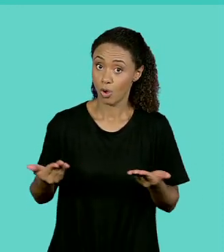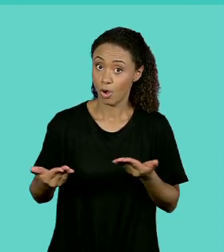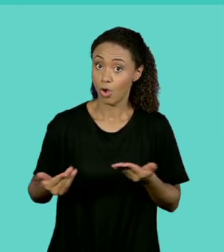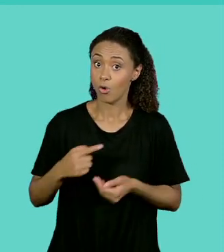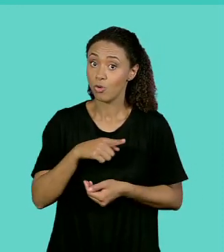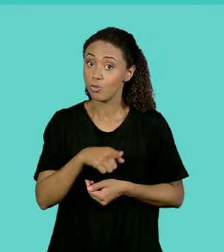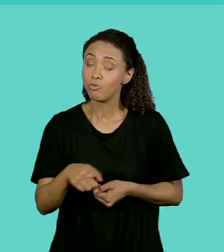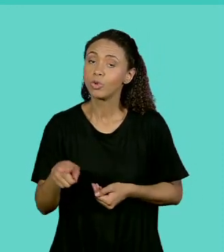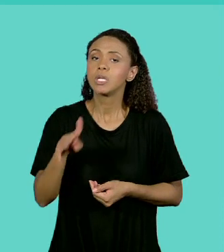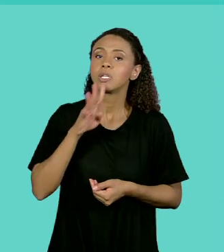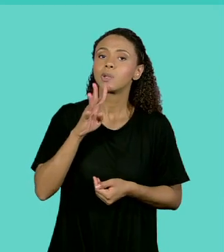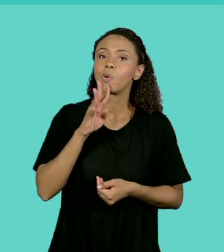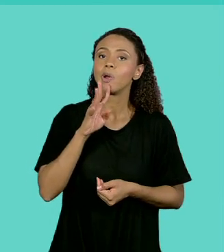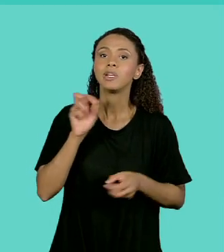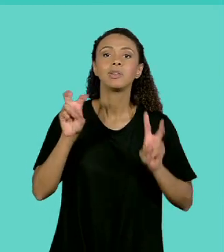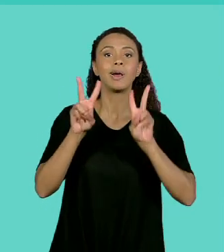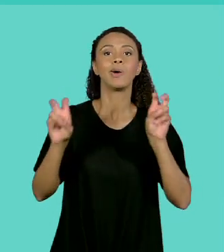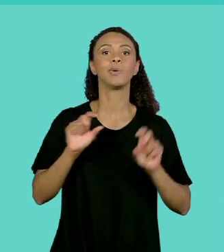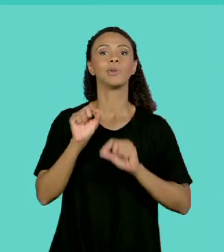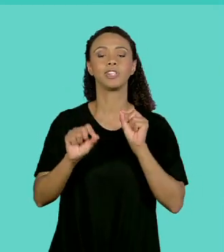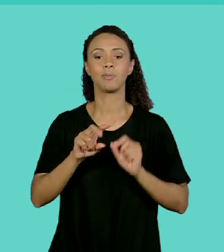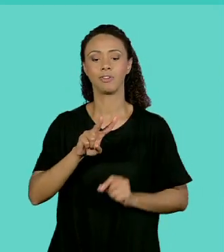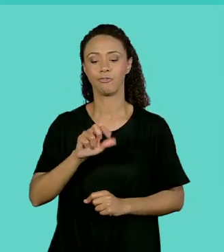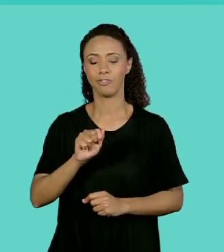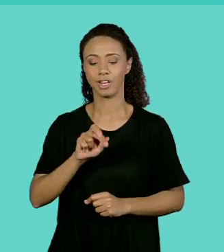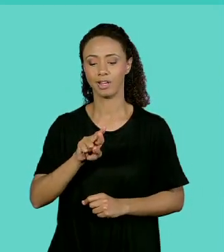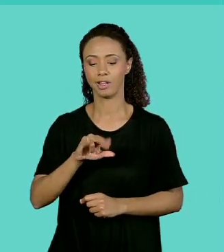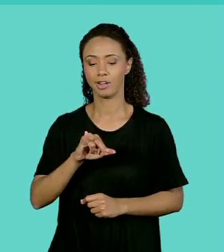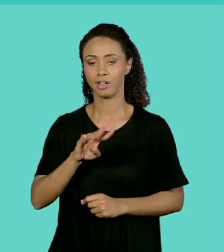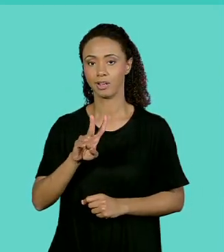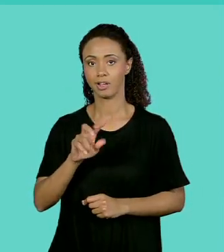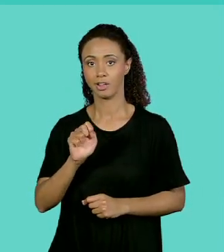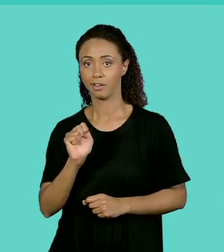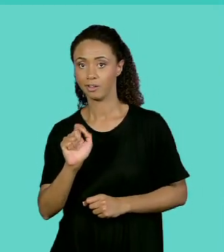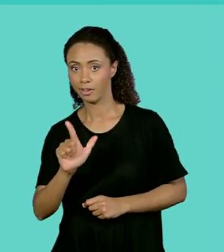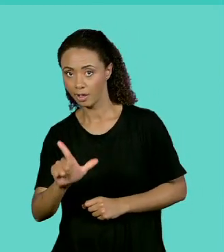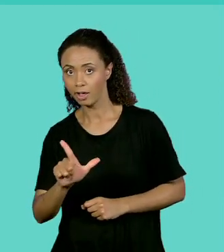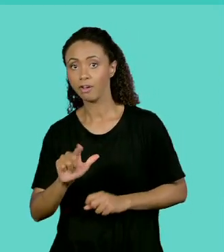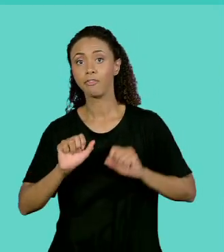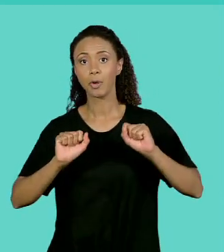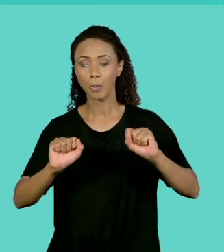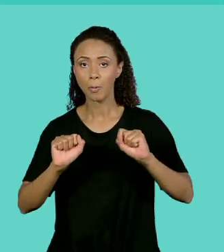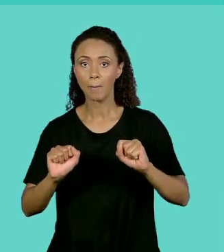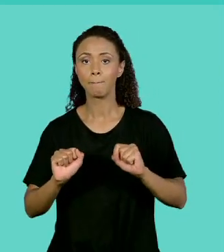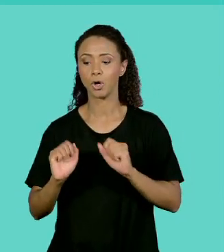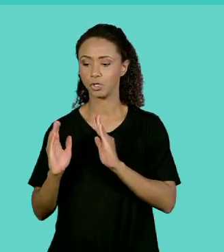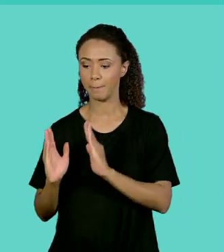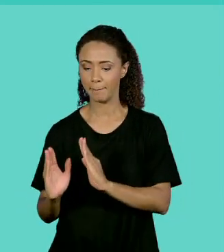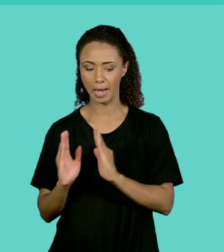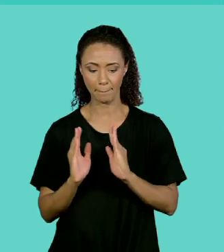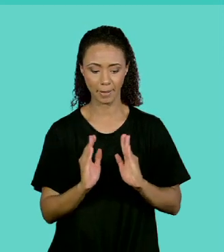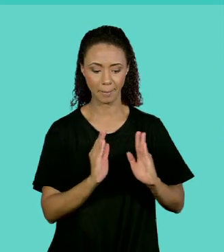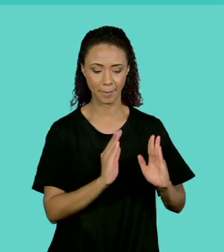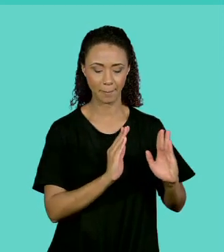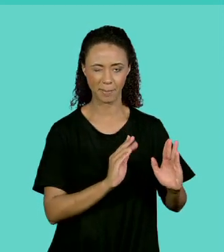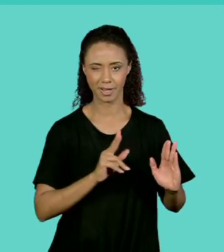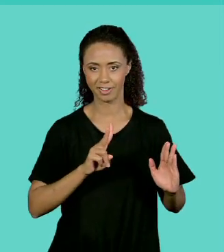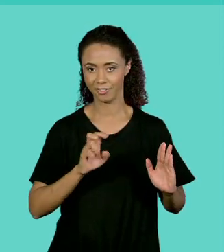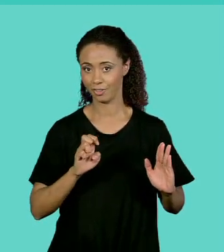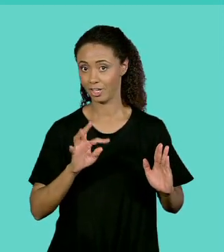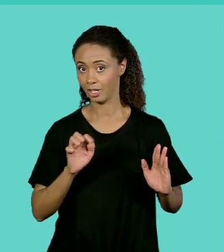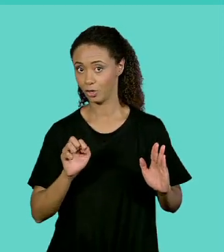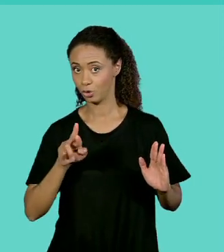nós abordamos as variáveis que podem ser fragmentadas em compartimentos, que são os vetores, que são